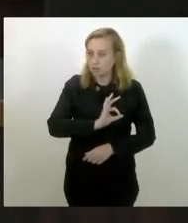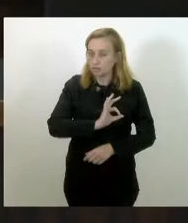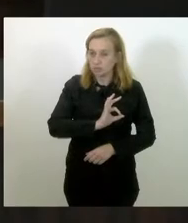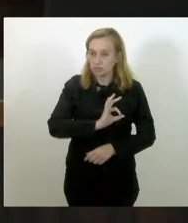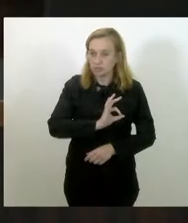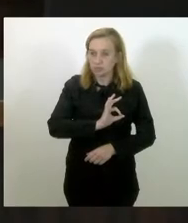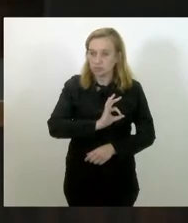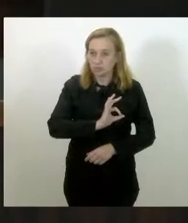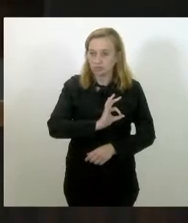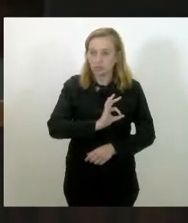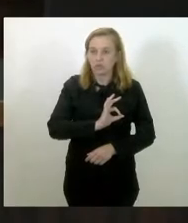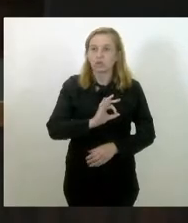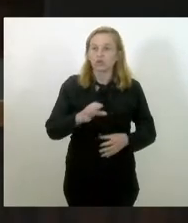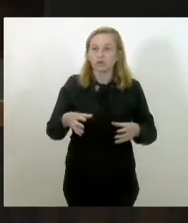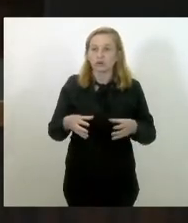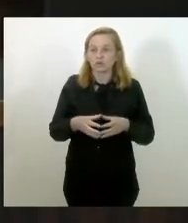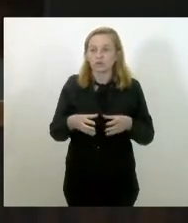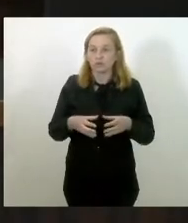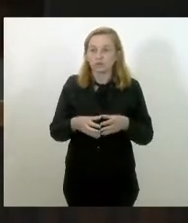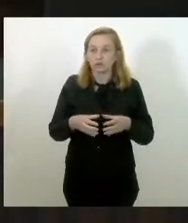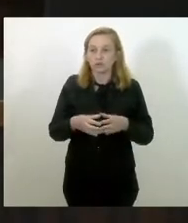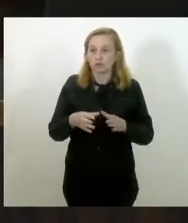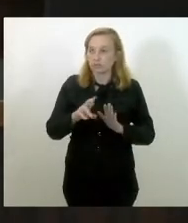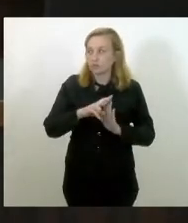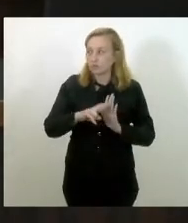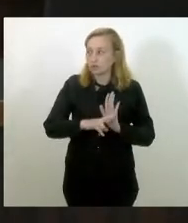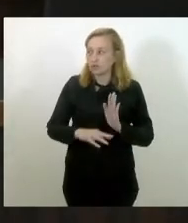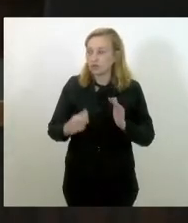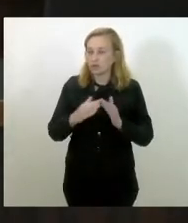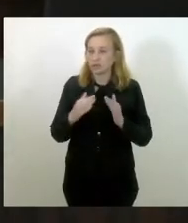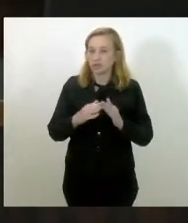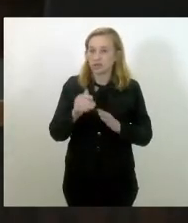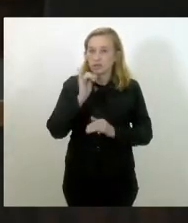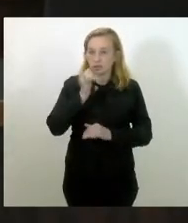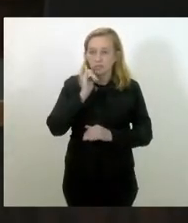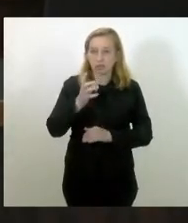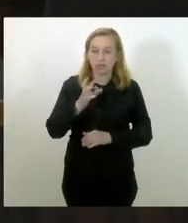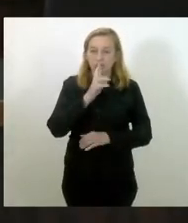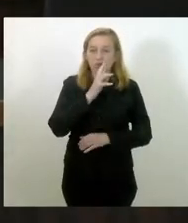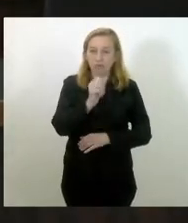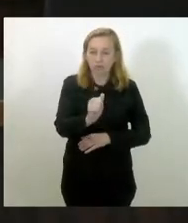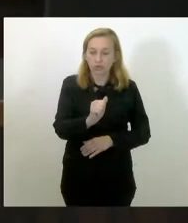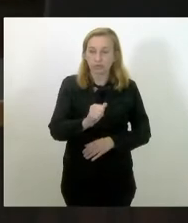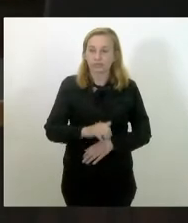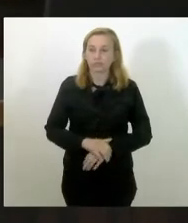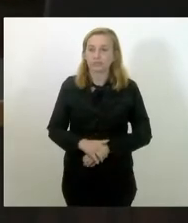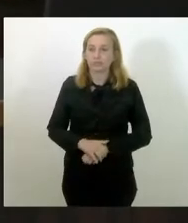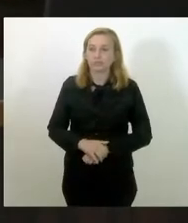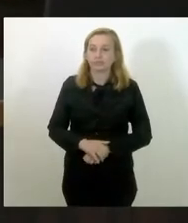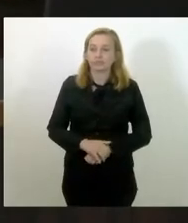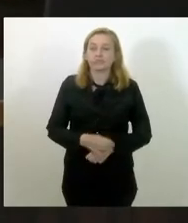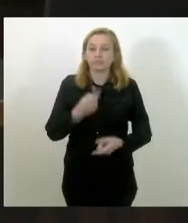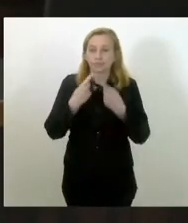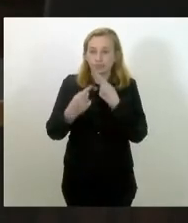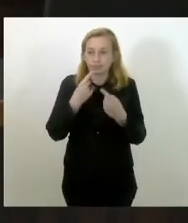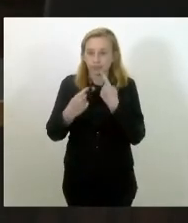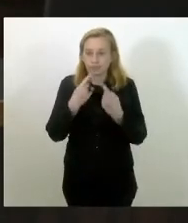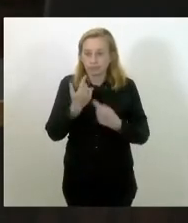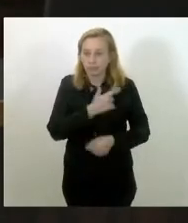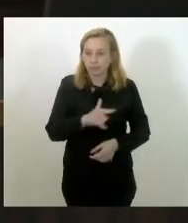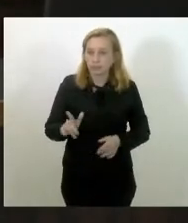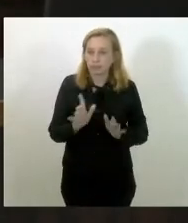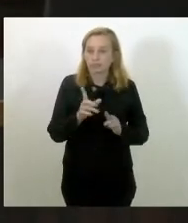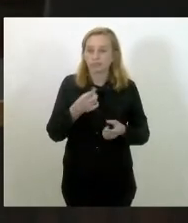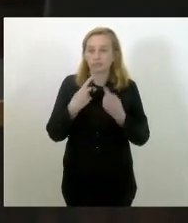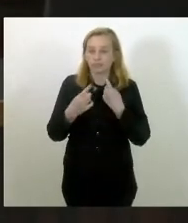Brasileiro. Parecido a comissão de normas e tese e proposição externa favorável, relator deputado Rodrigo Amorim. Em discussão. Não havendo